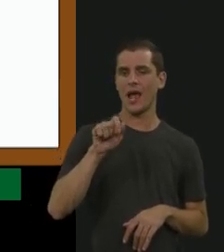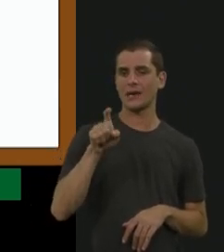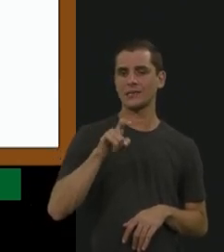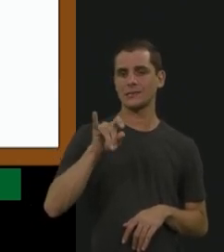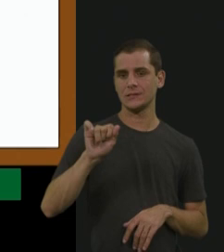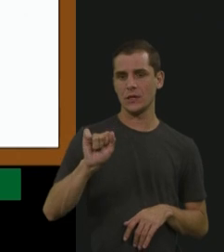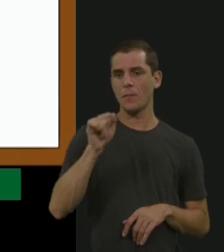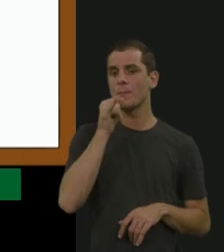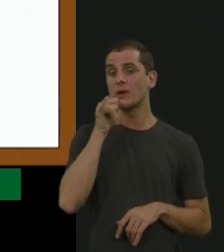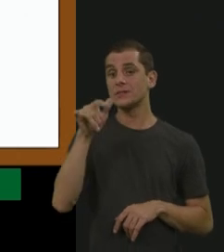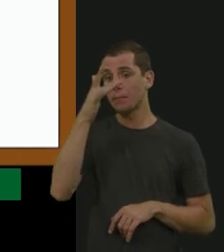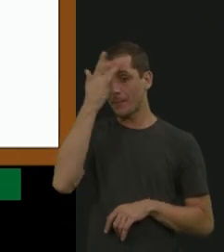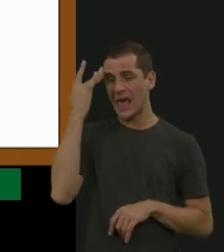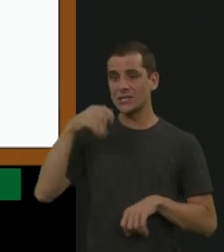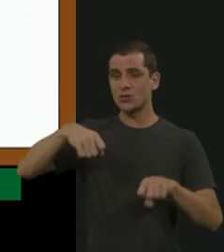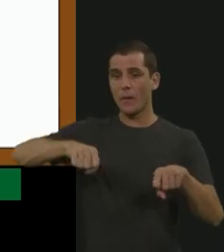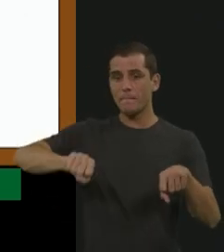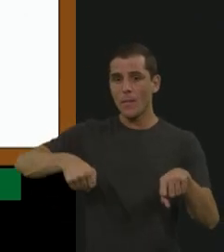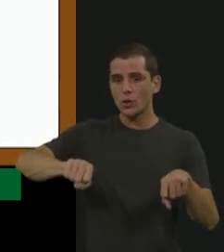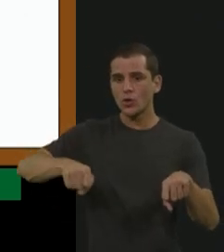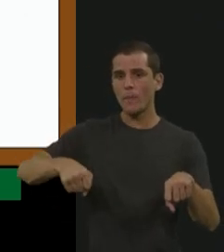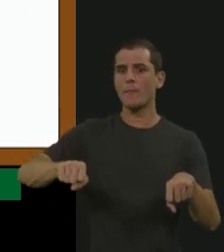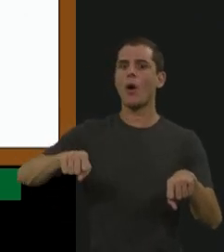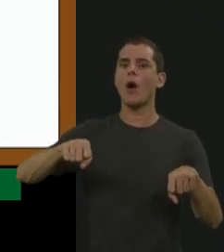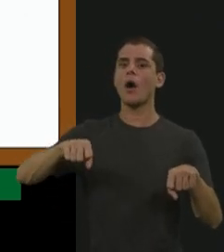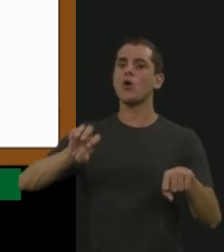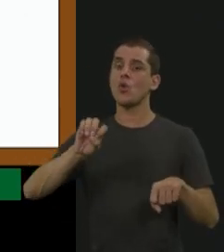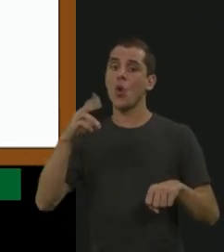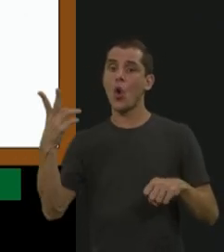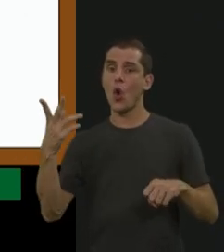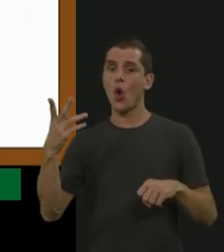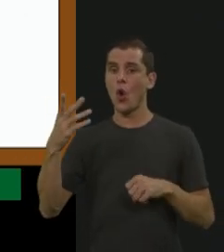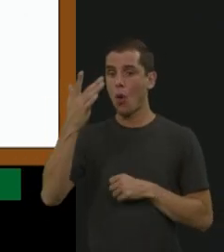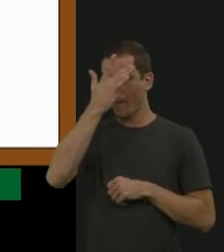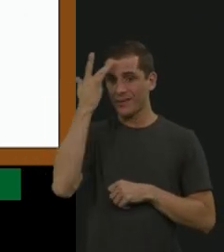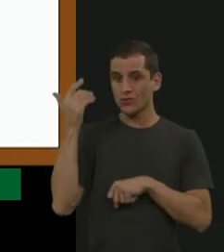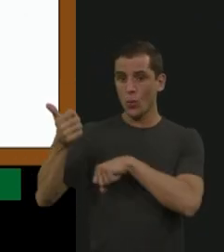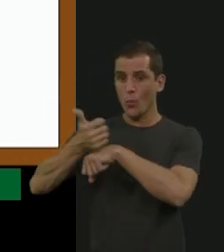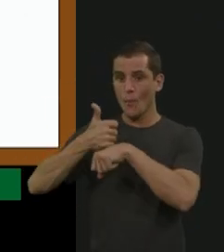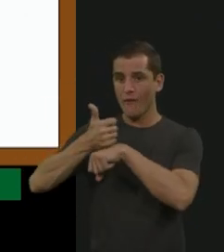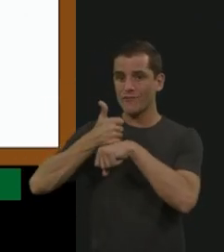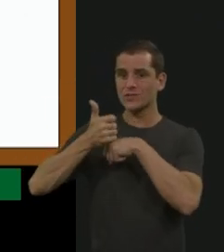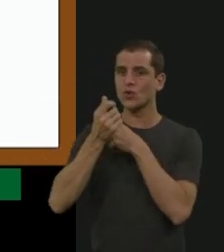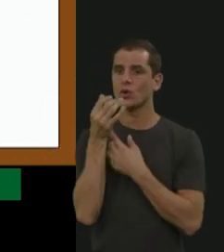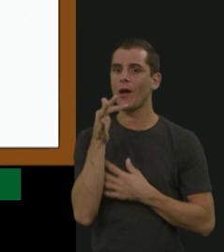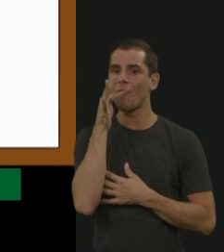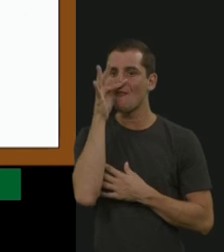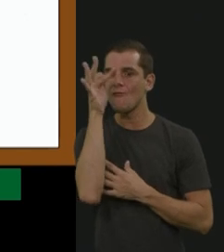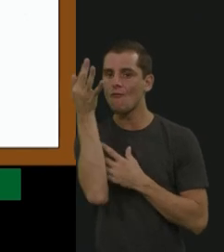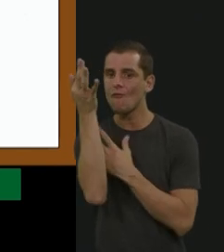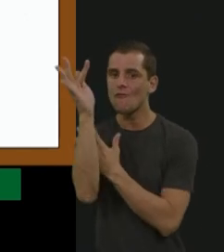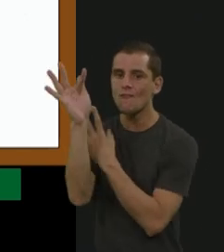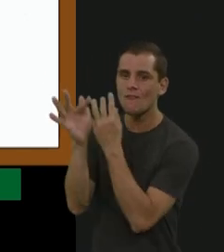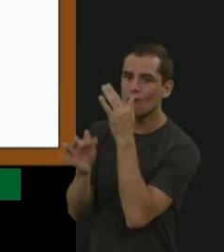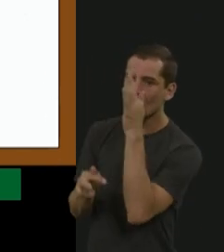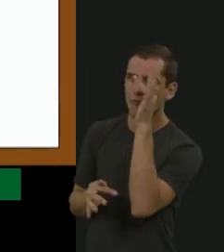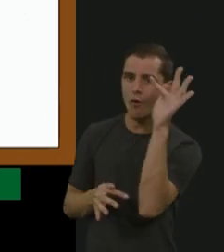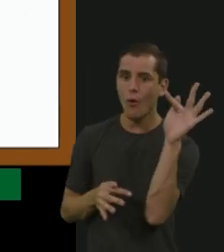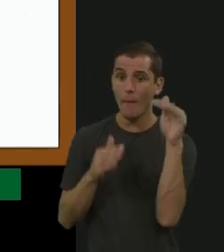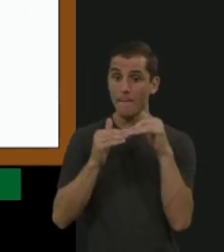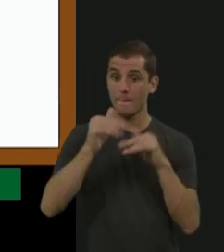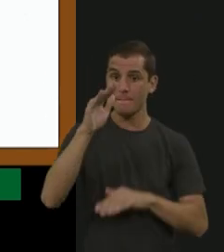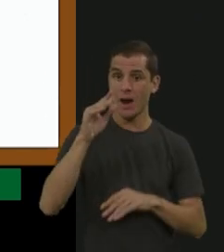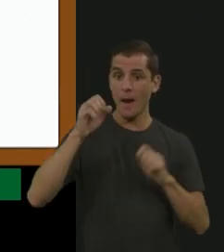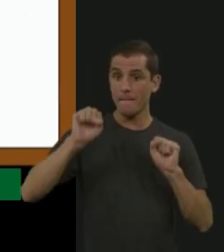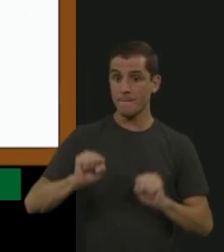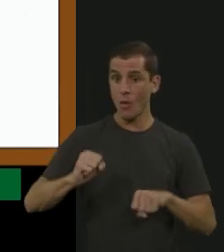como motoboys, jardineiros, atividades profissionais que possam ter um risco maior de sangramento,